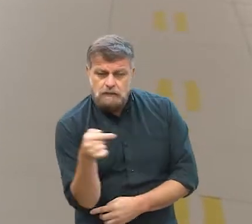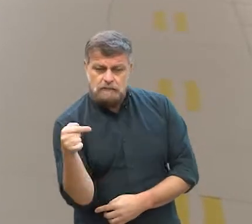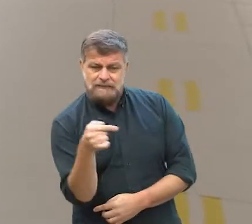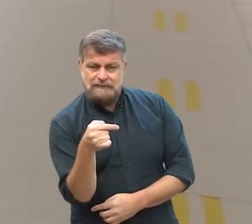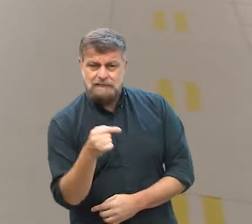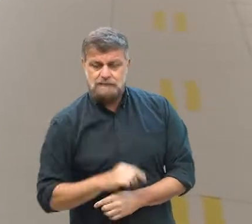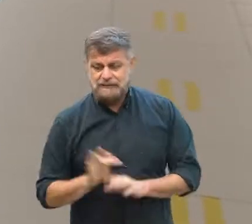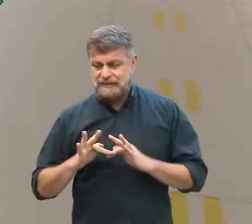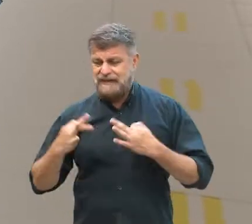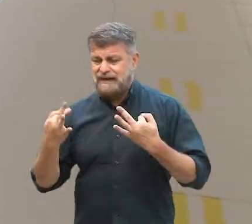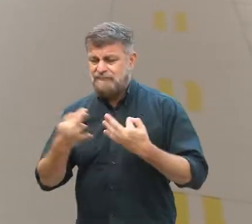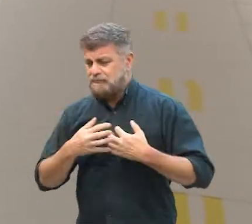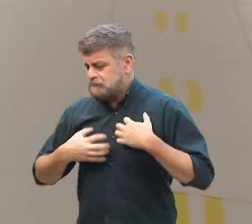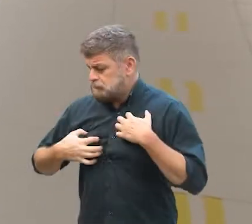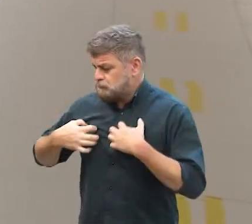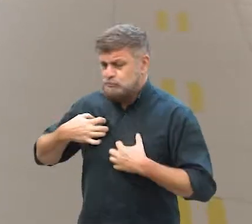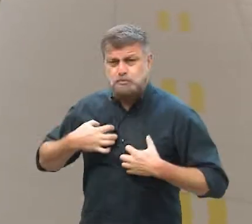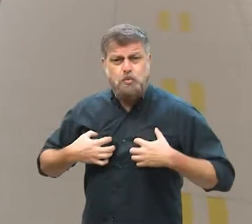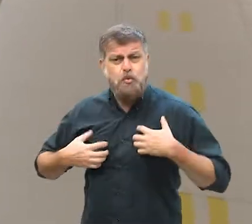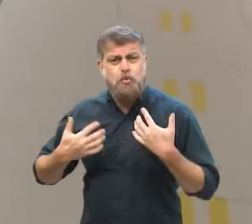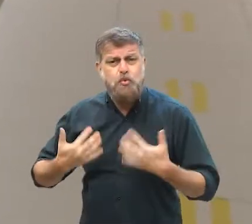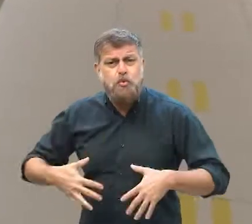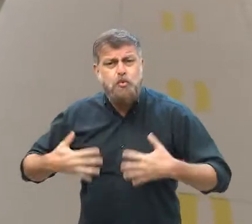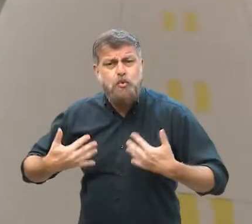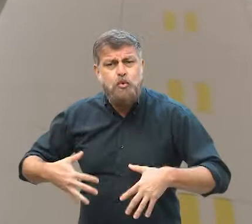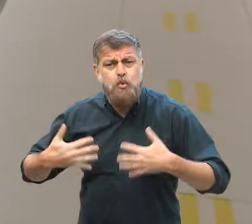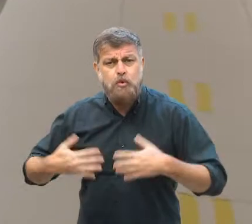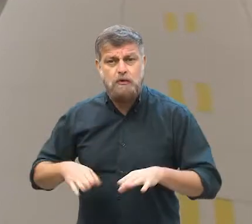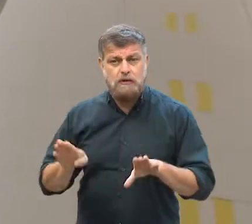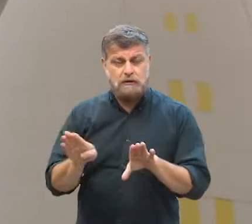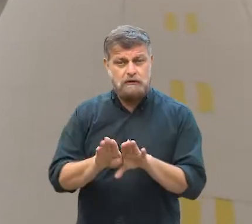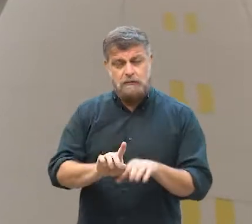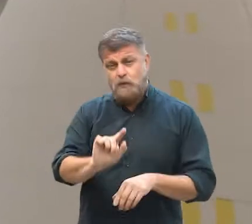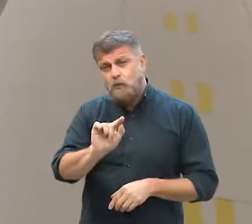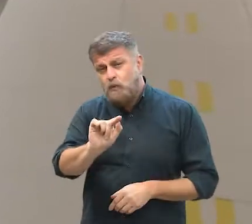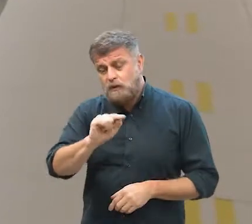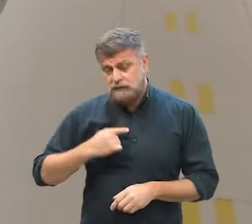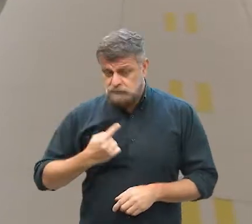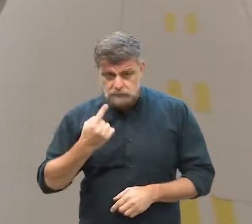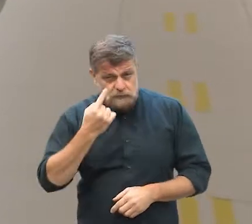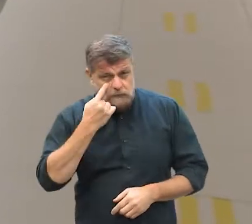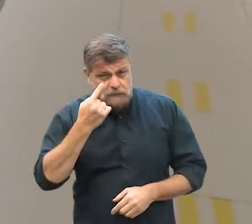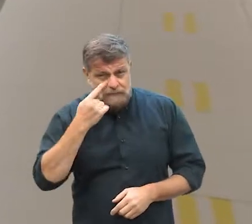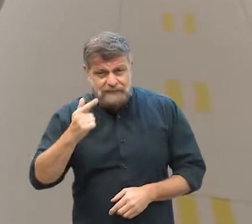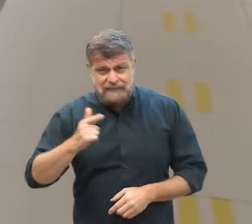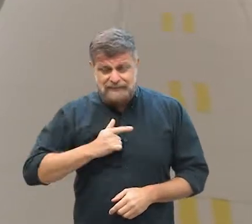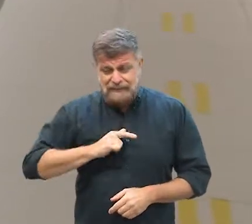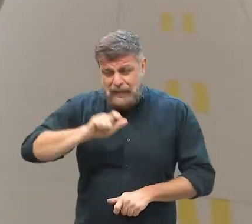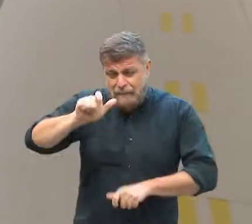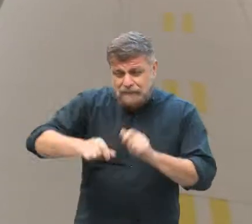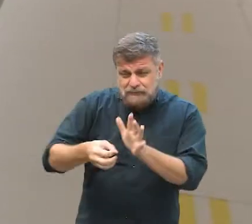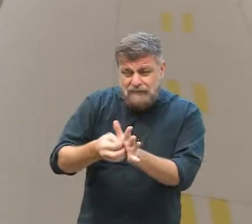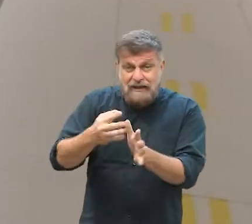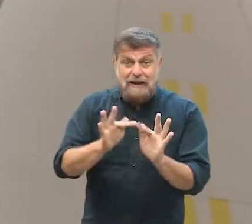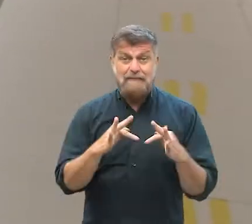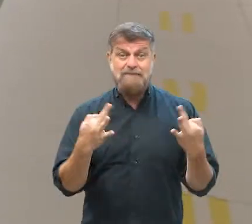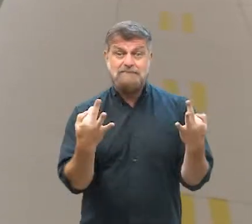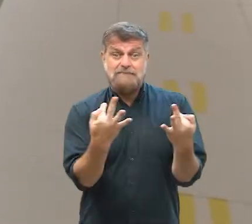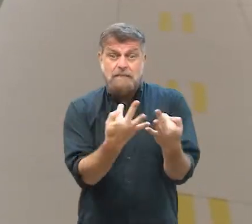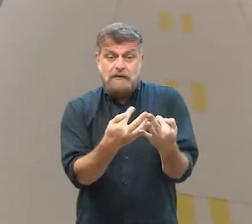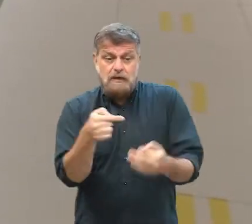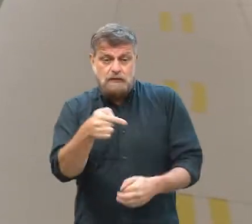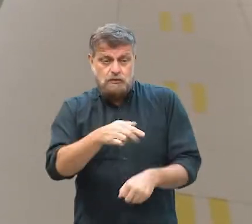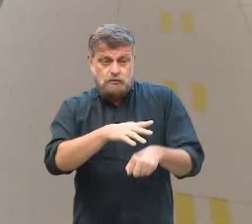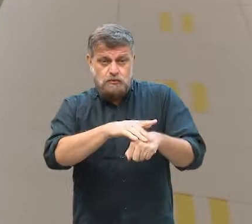Para a família isso é muito angustiante, né? E a questão que a gente vê também de várias pessoas de uma mesma família,